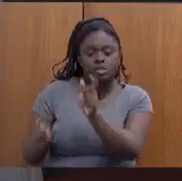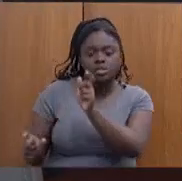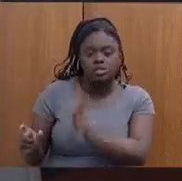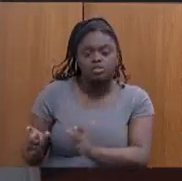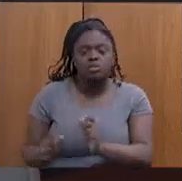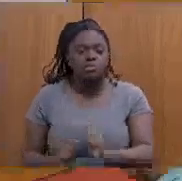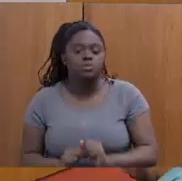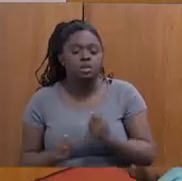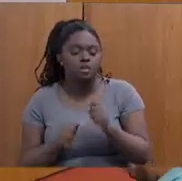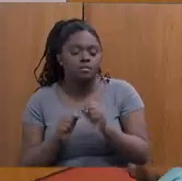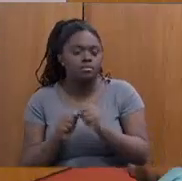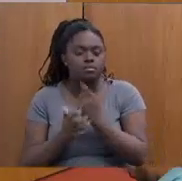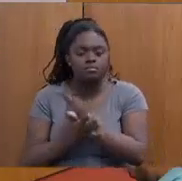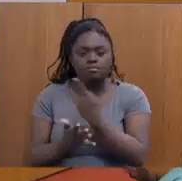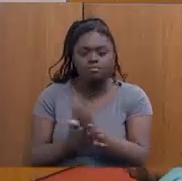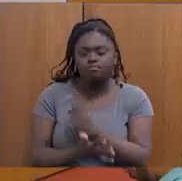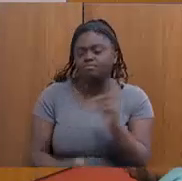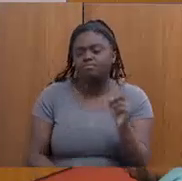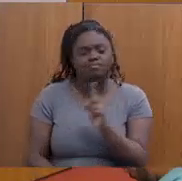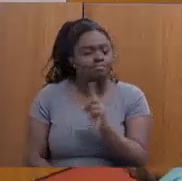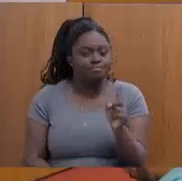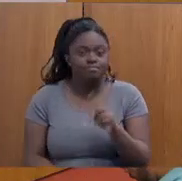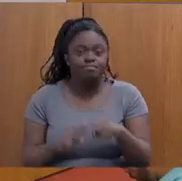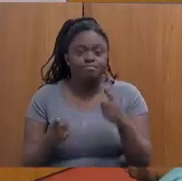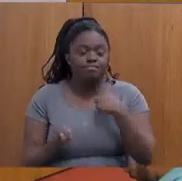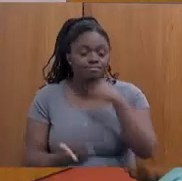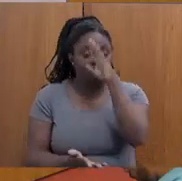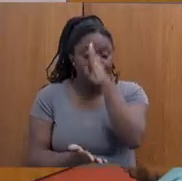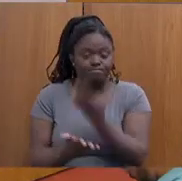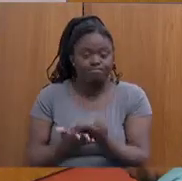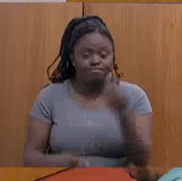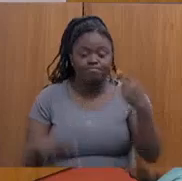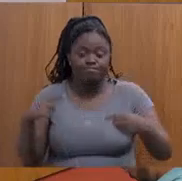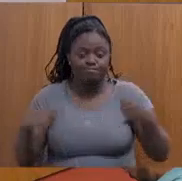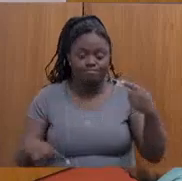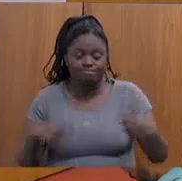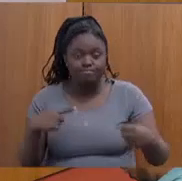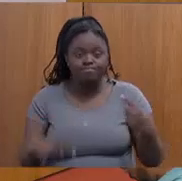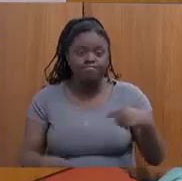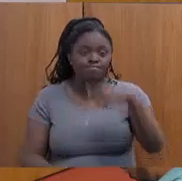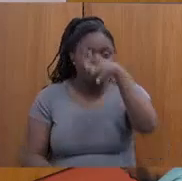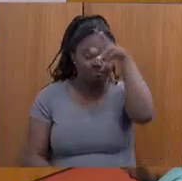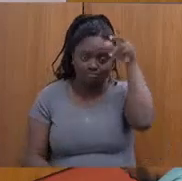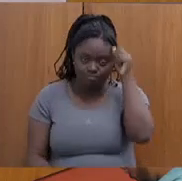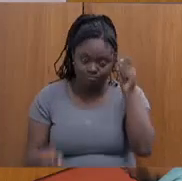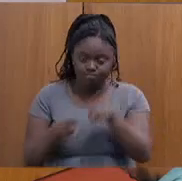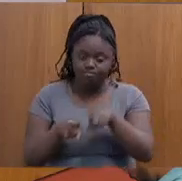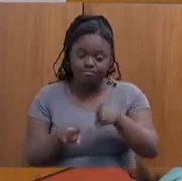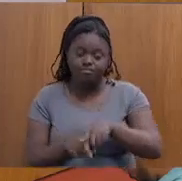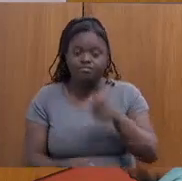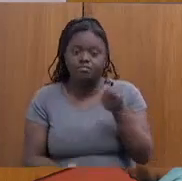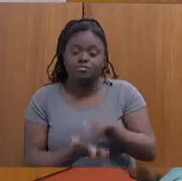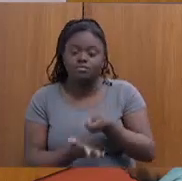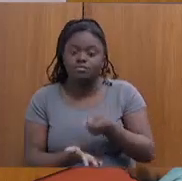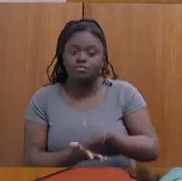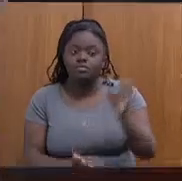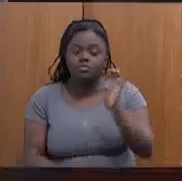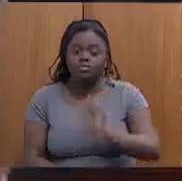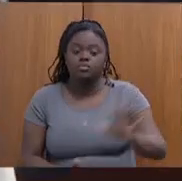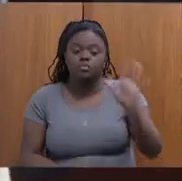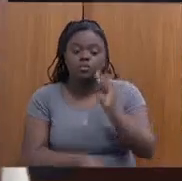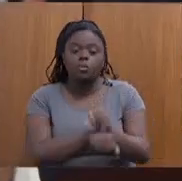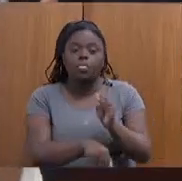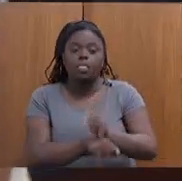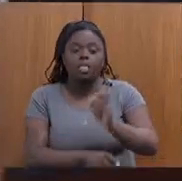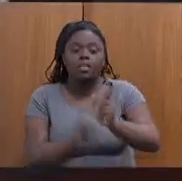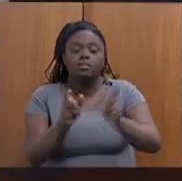ilícitos, não é nada disso, mas eu creio que no debate da política pública, e é dever desse Estado cuidar dos mais pobres. Por